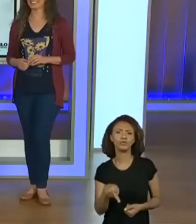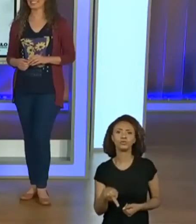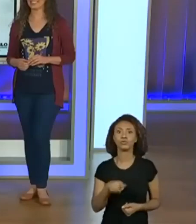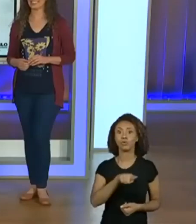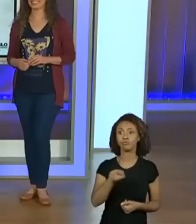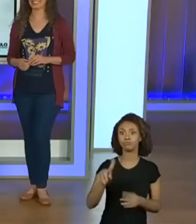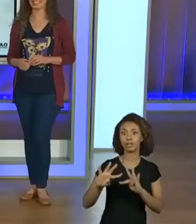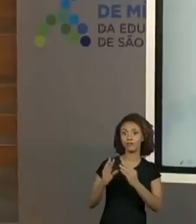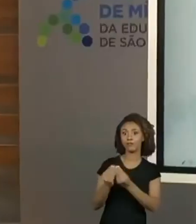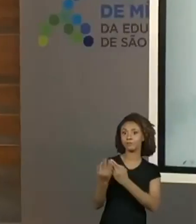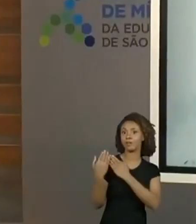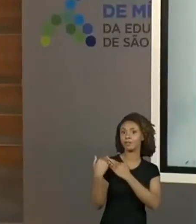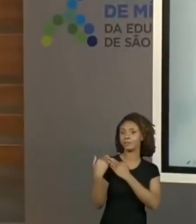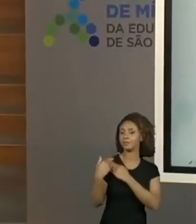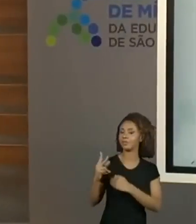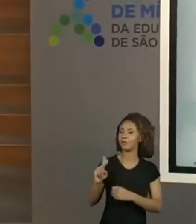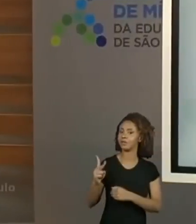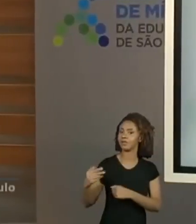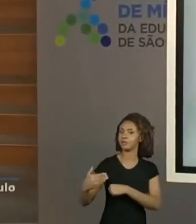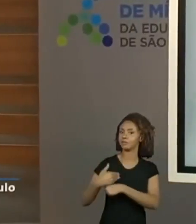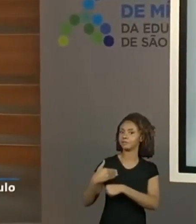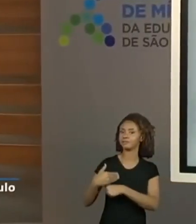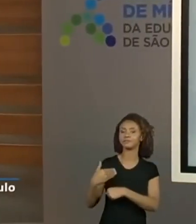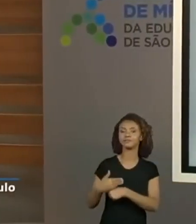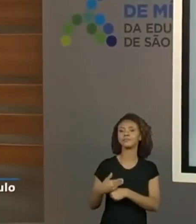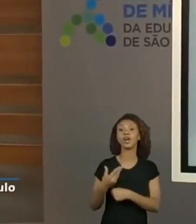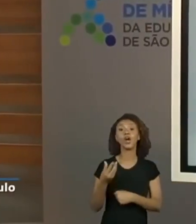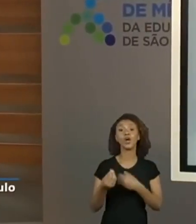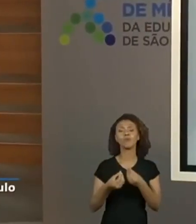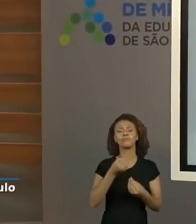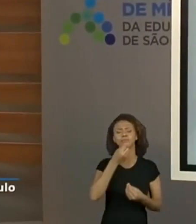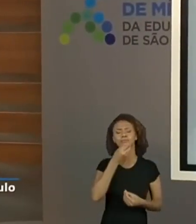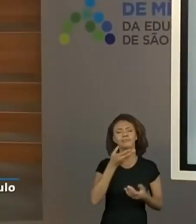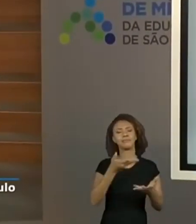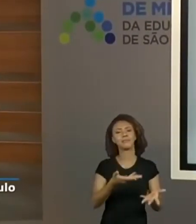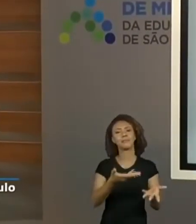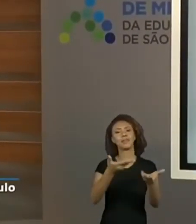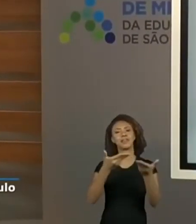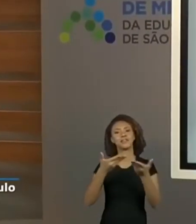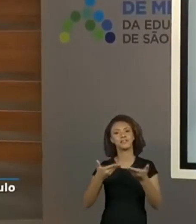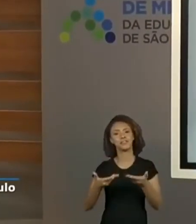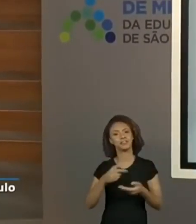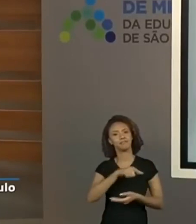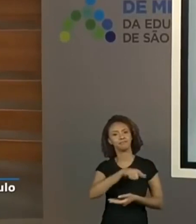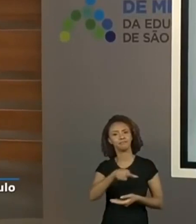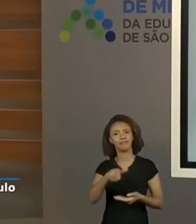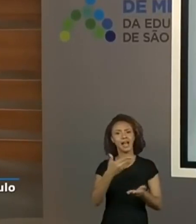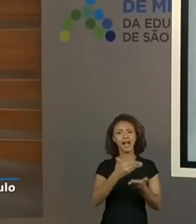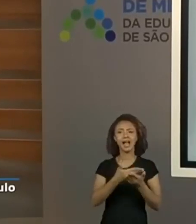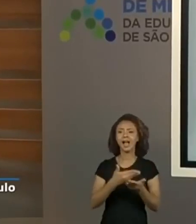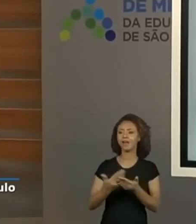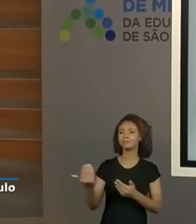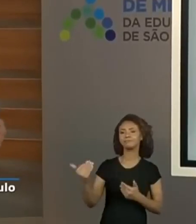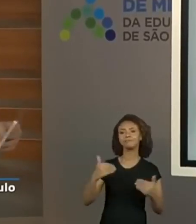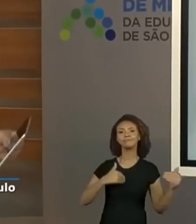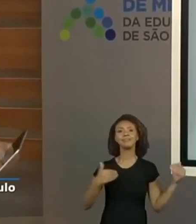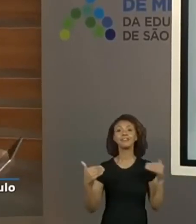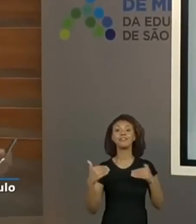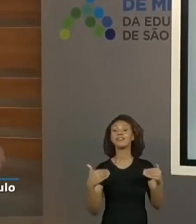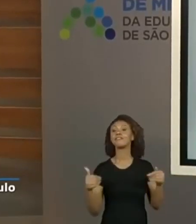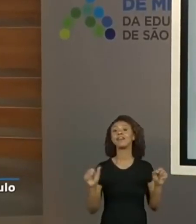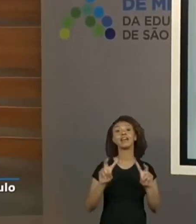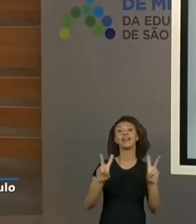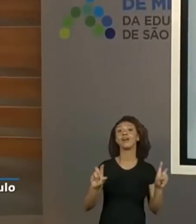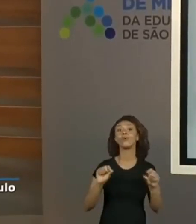responsáveis que participam sempre, dando as boas-vindas, convidando a vir a nossa aula para se deliciar de quadrinhas.